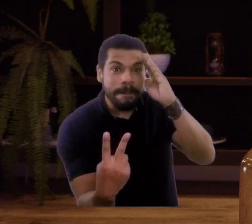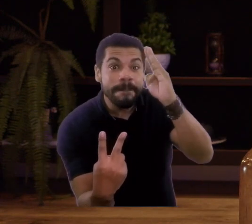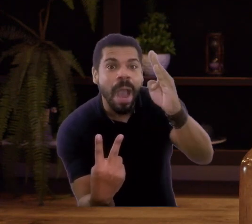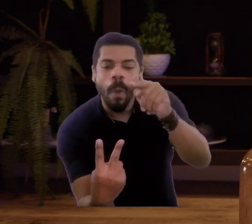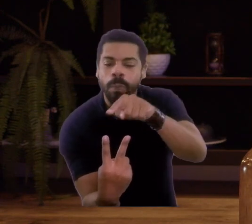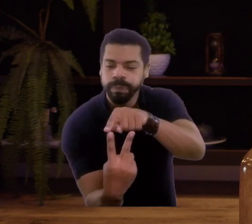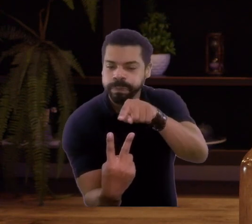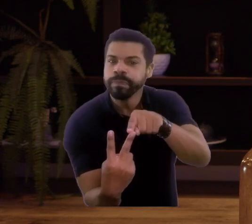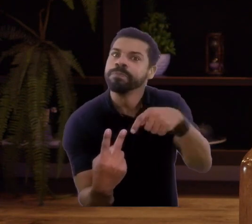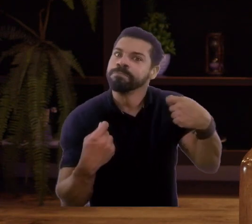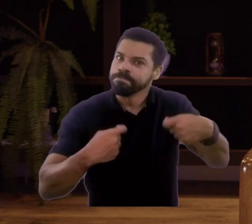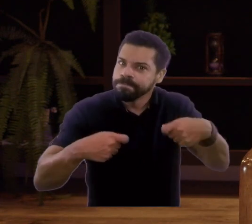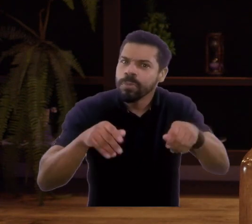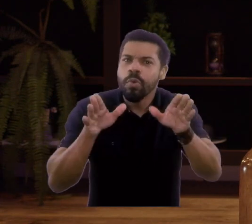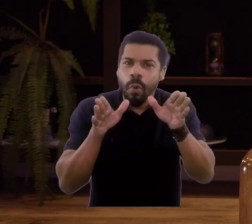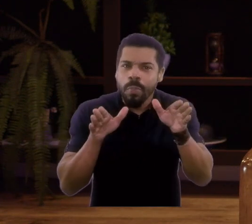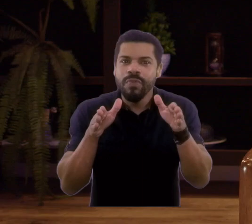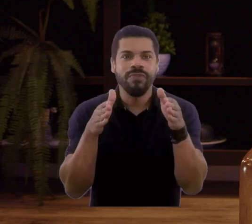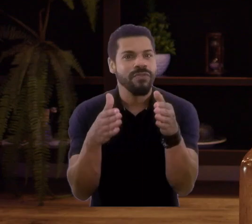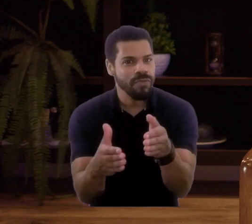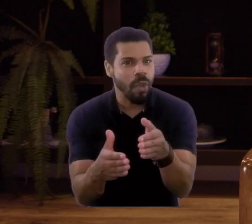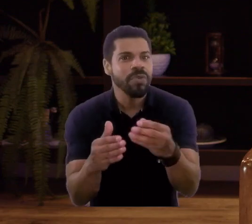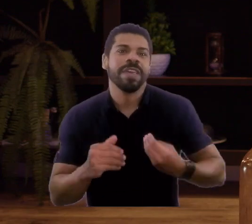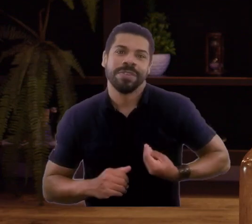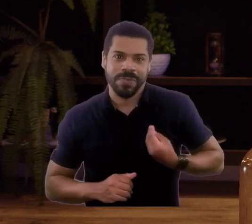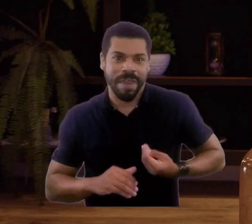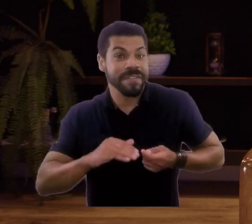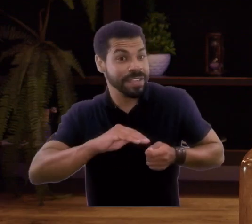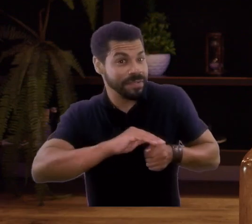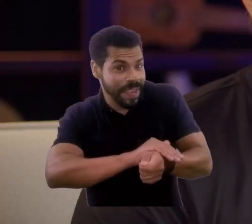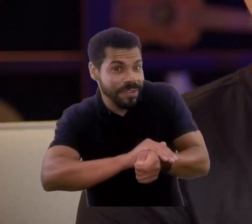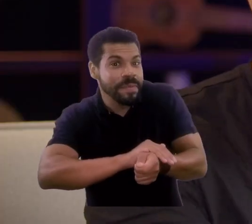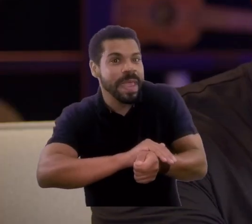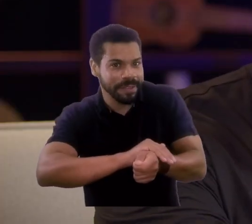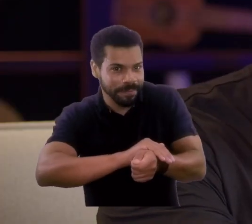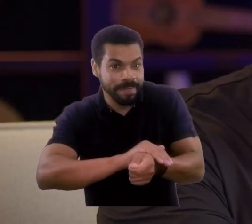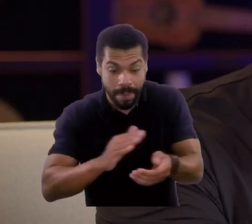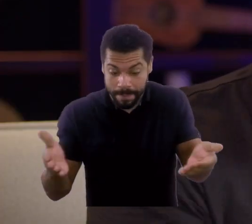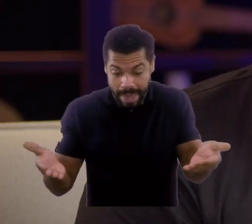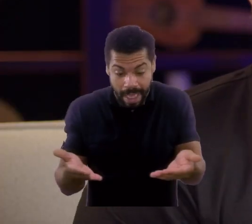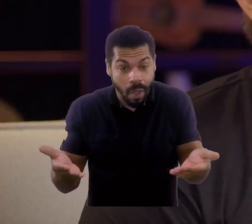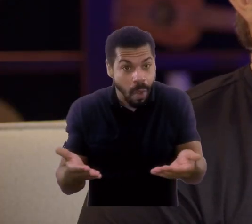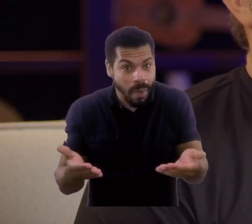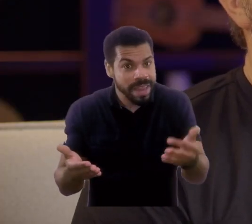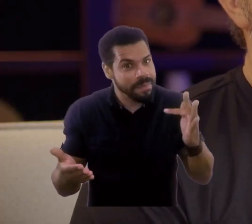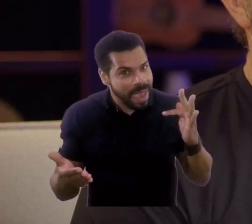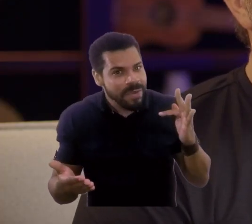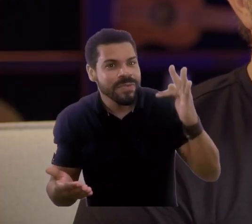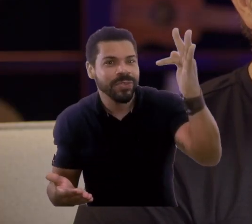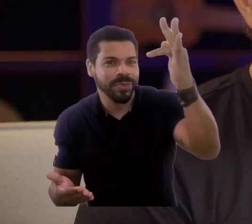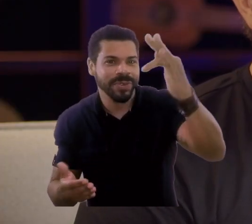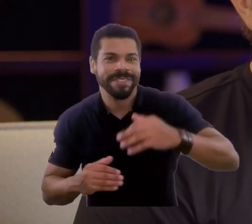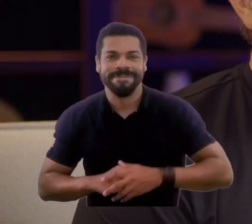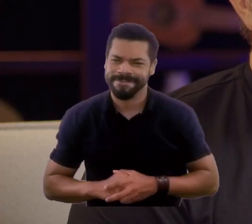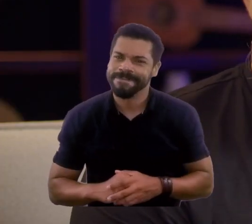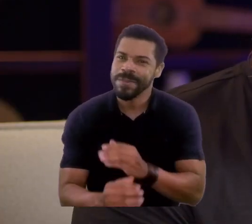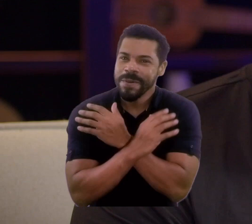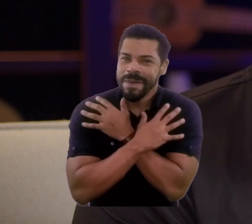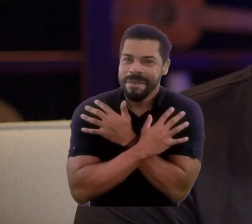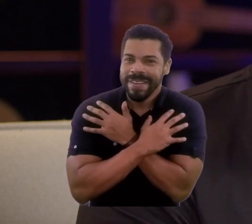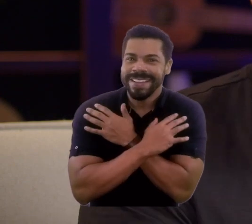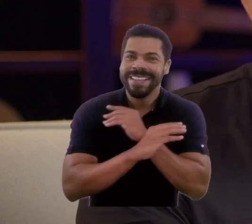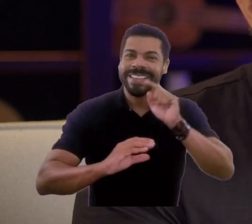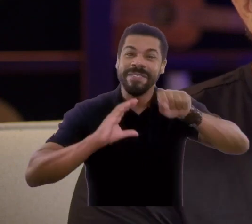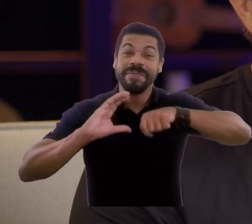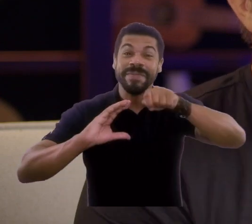objetivos, nesses dois prioritários, porque são esses dois que você deve ter como foco na sua mente de investidor para